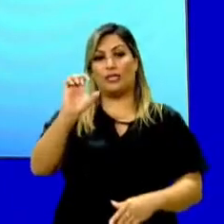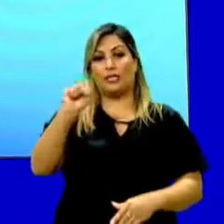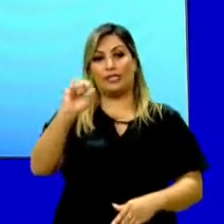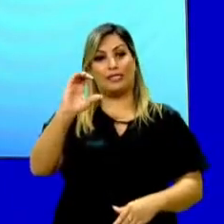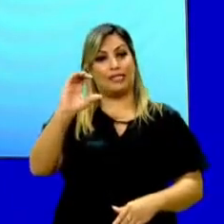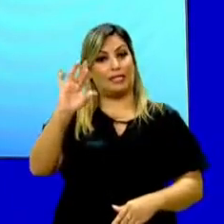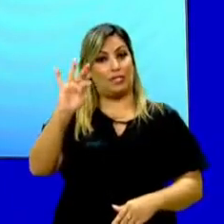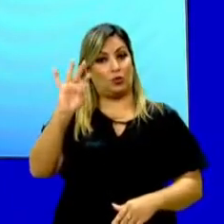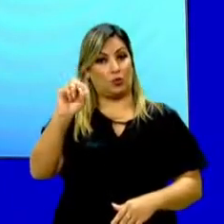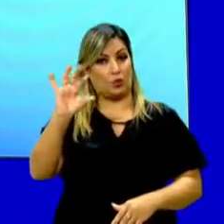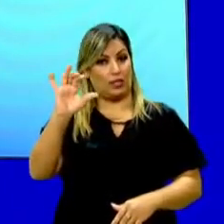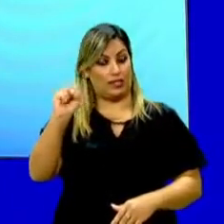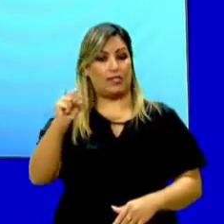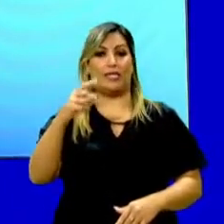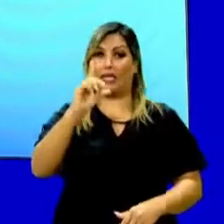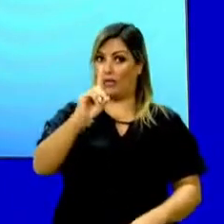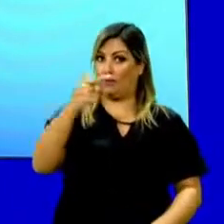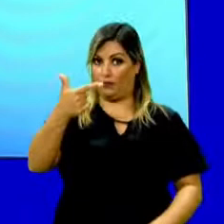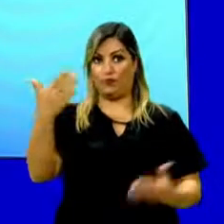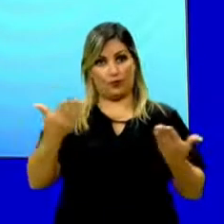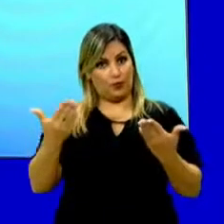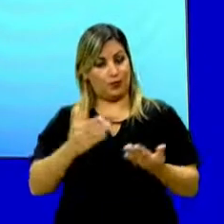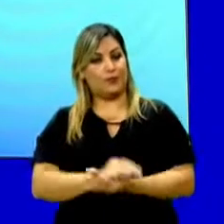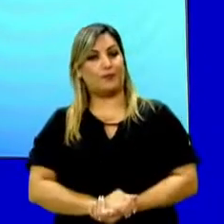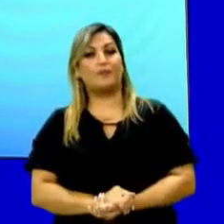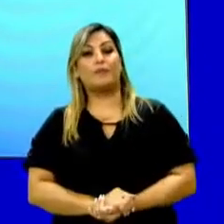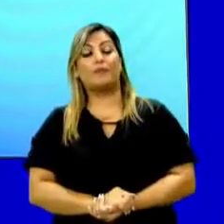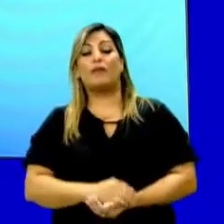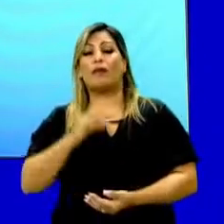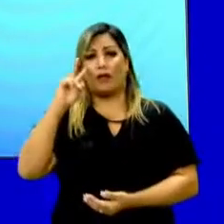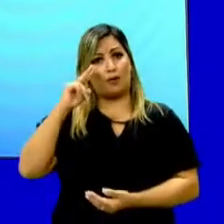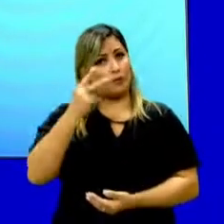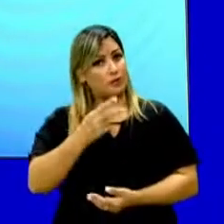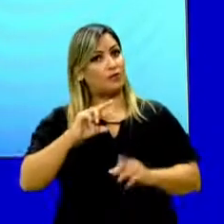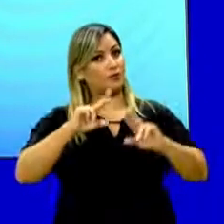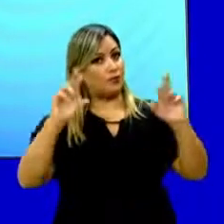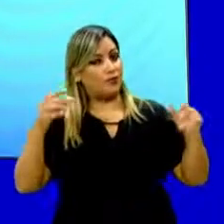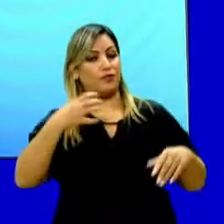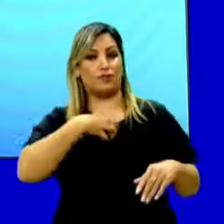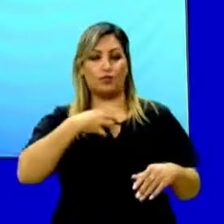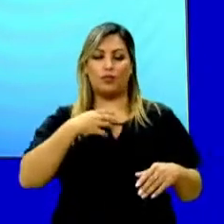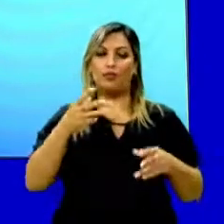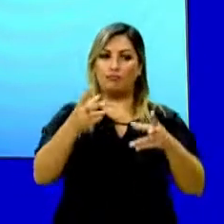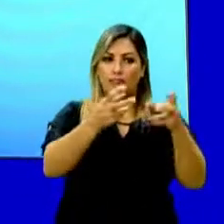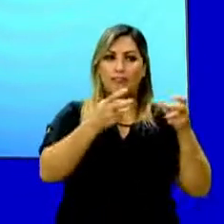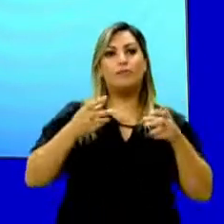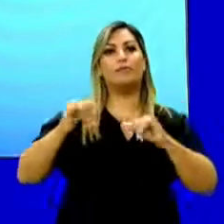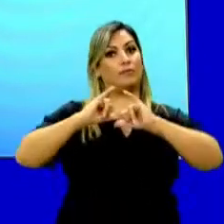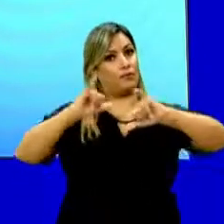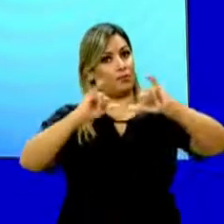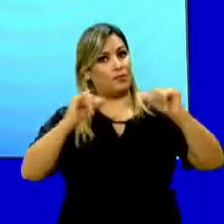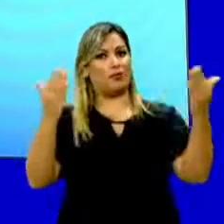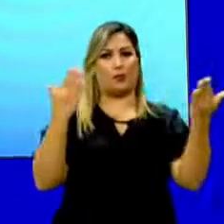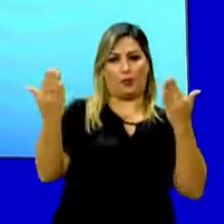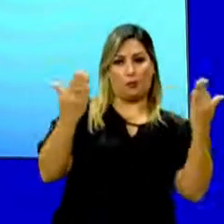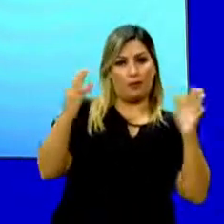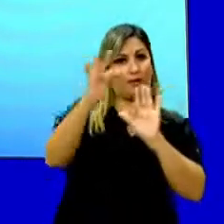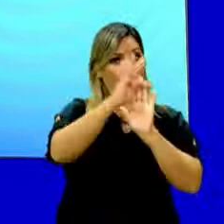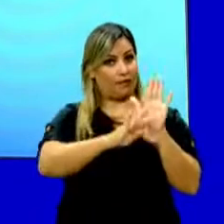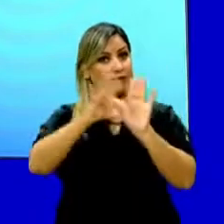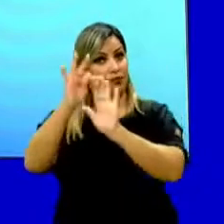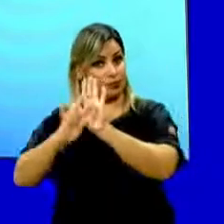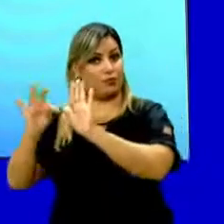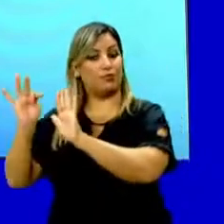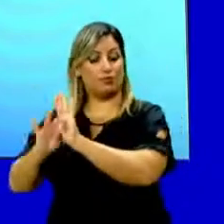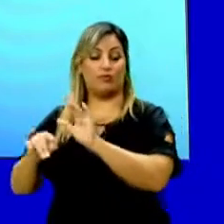de hoje, o D20, reconhecer diferentes formas de tratar uma informação na comparação de textos